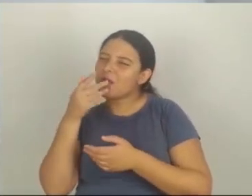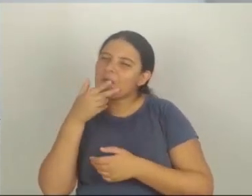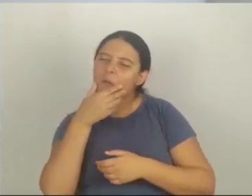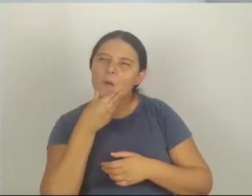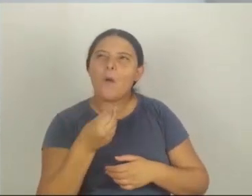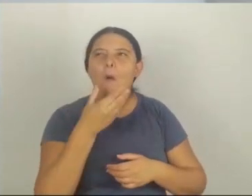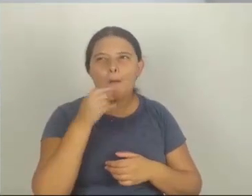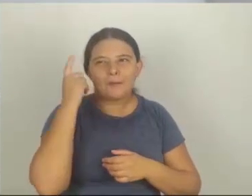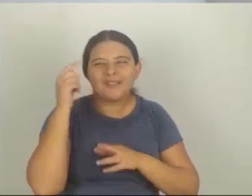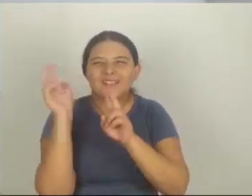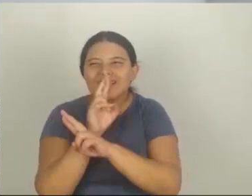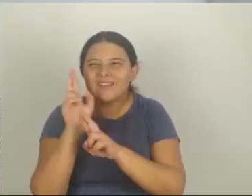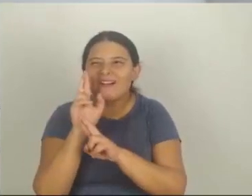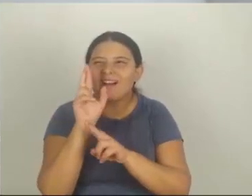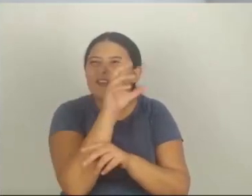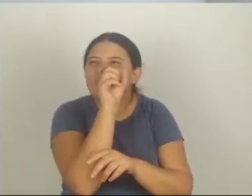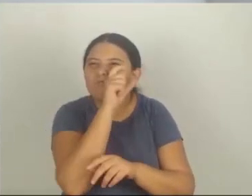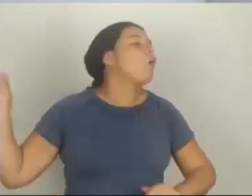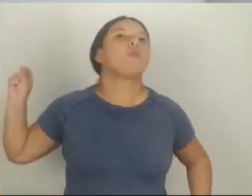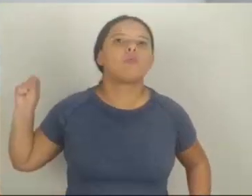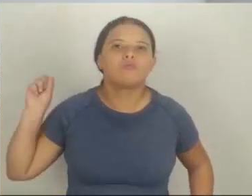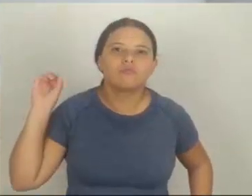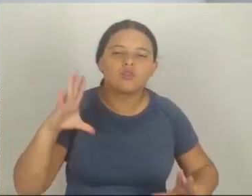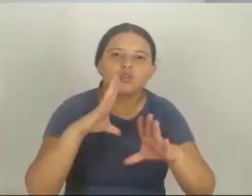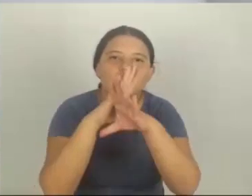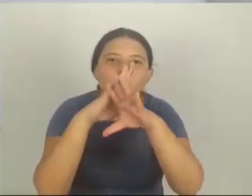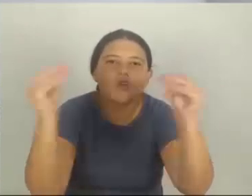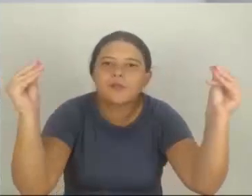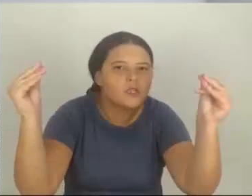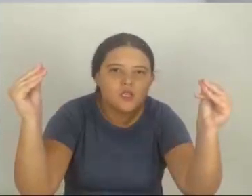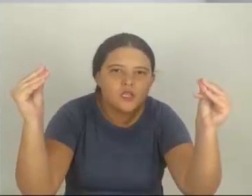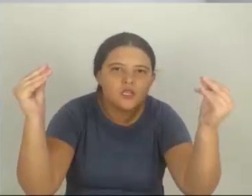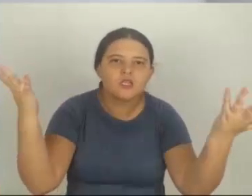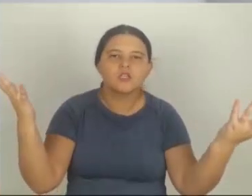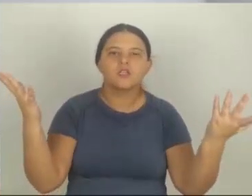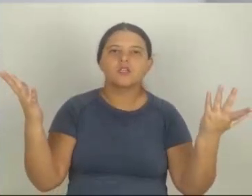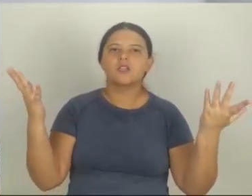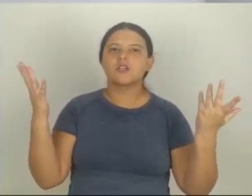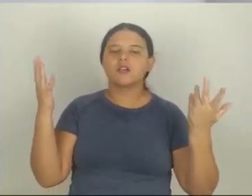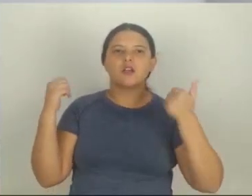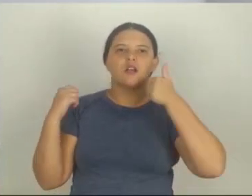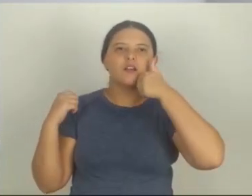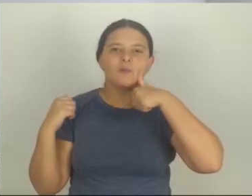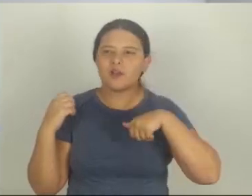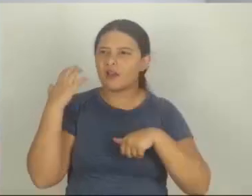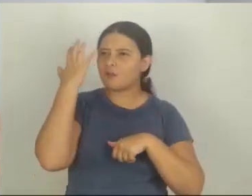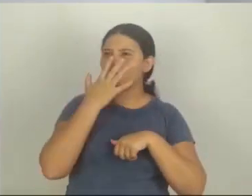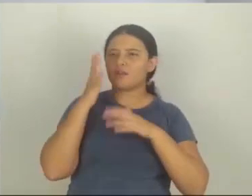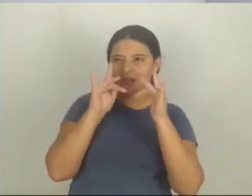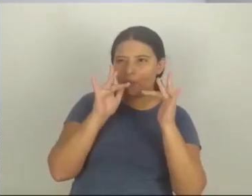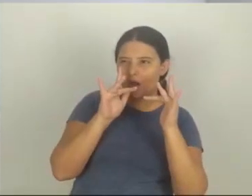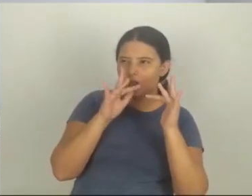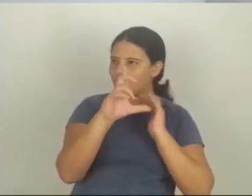espera que seja uma relação. E aí ele espirra, ele espana, ele sai fora. Ele percebe que a menina, a